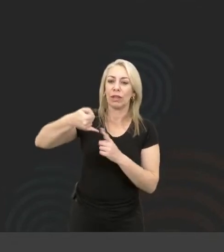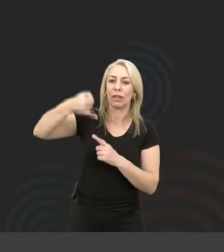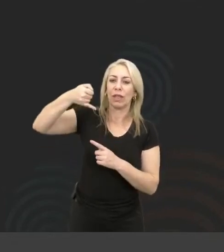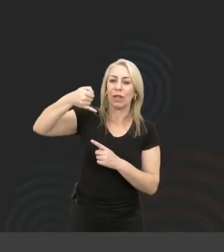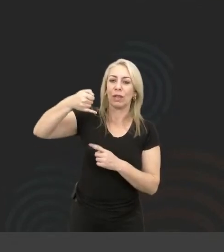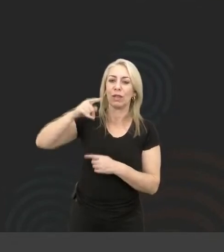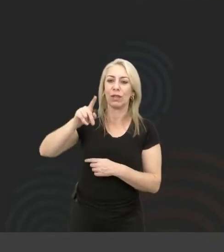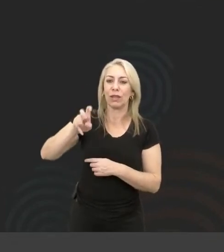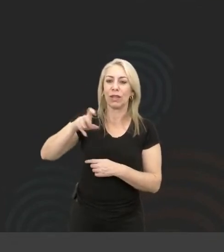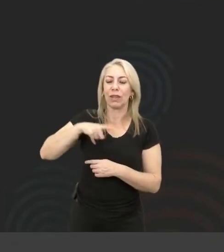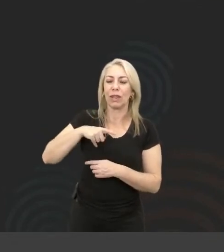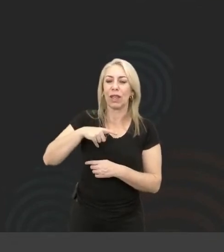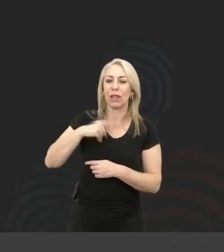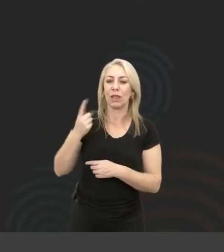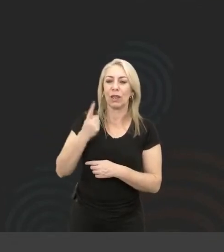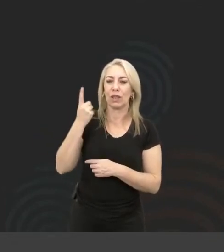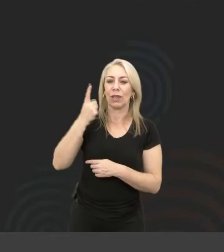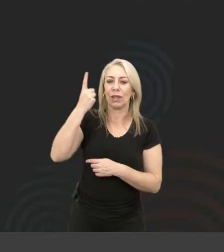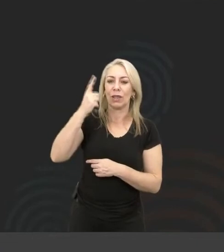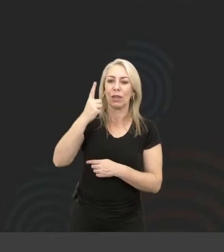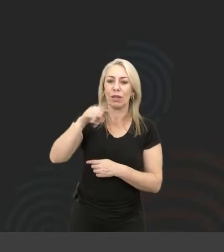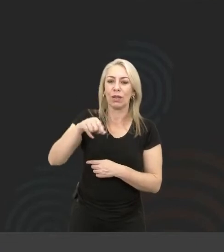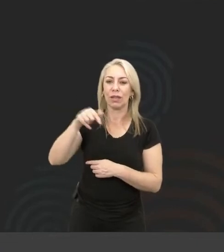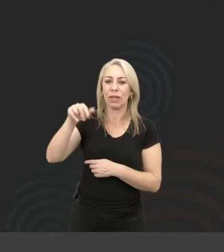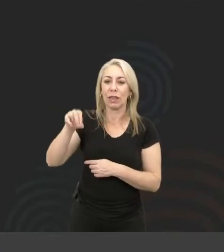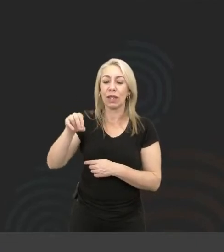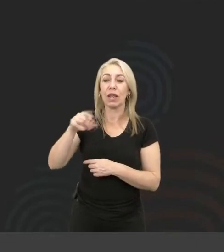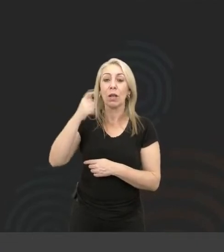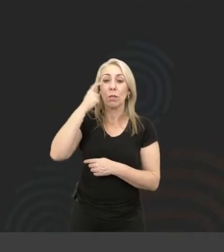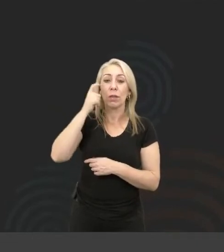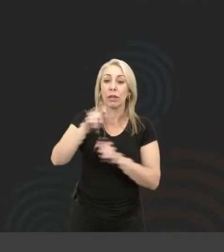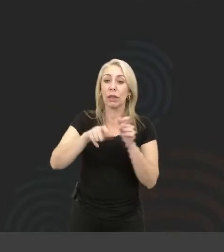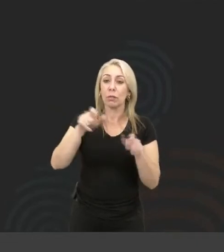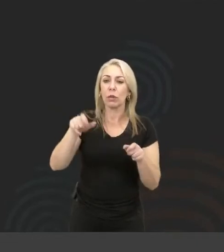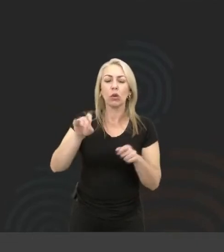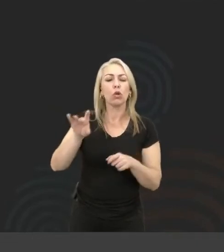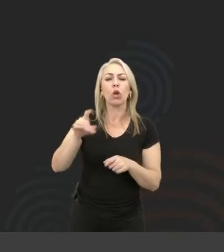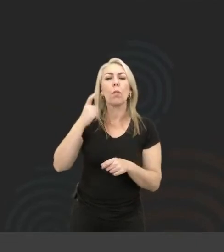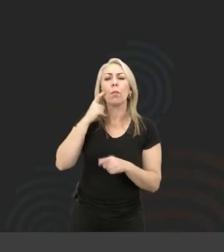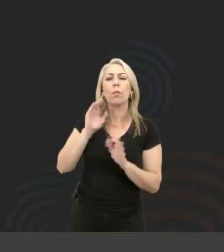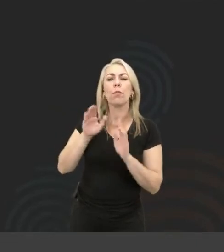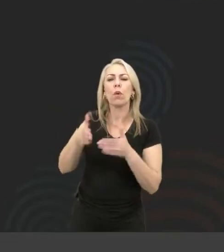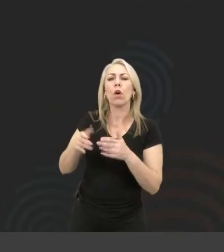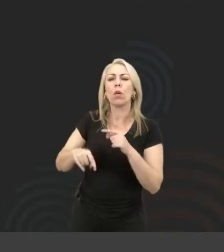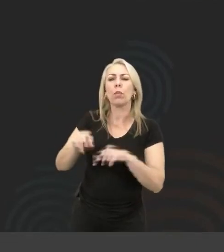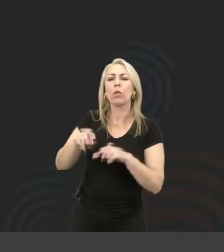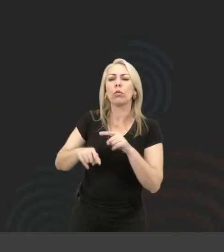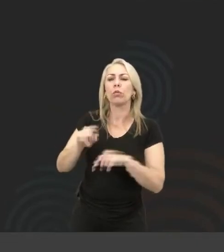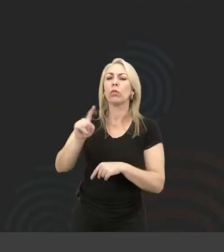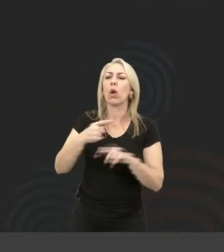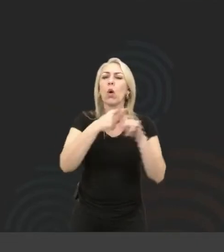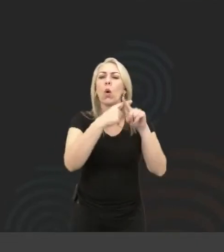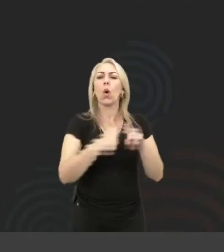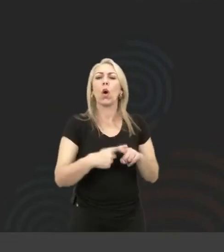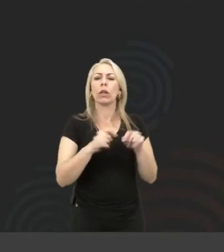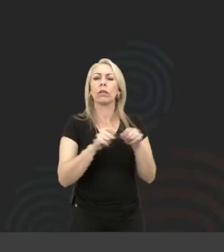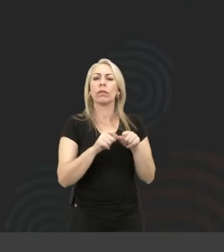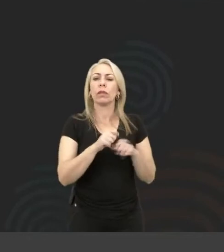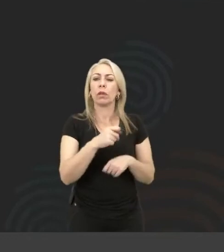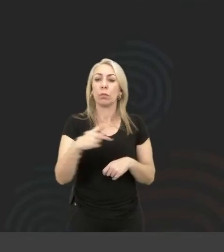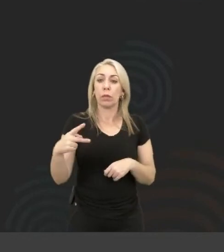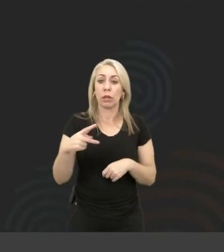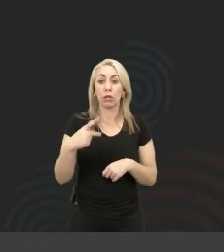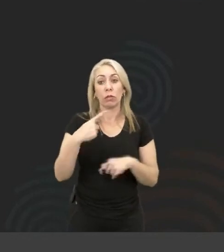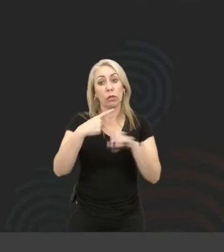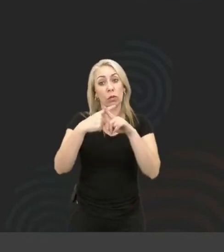Então é sobre isso. Pensem nas pessoas, não pensem só no produto, não pensem só no que o concorrente tá fazendo. O aplicativo do